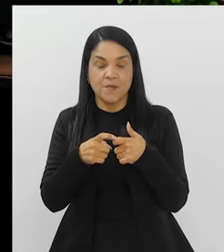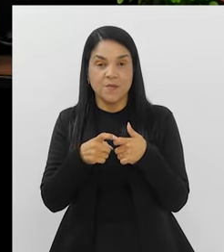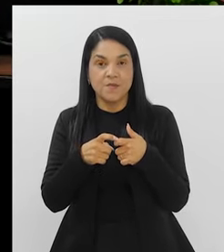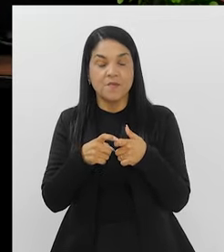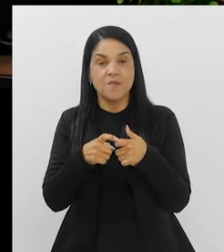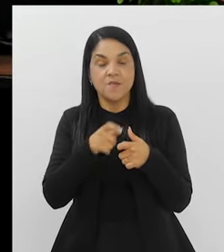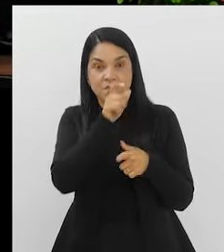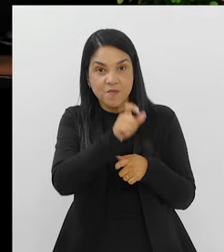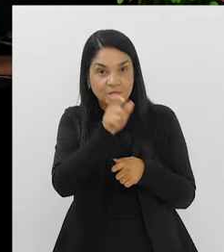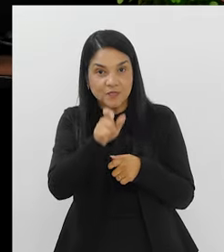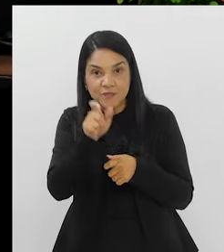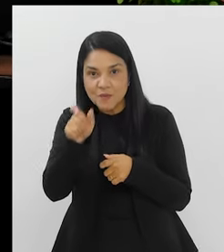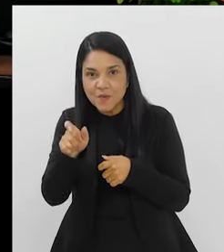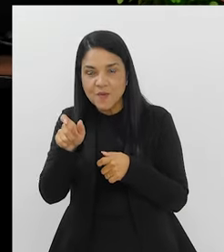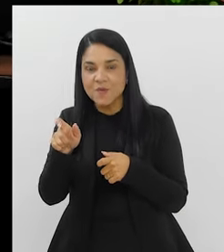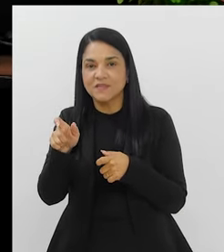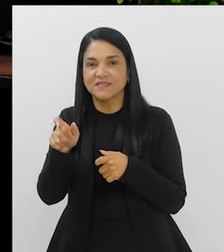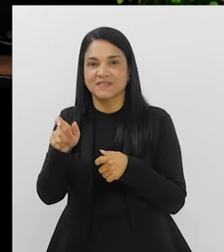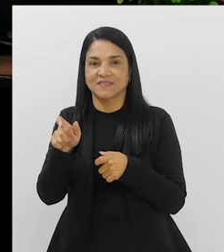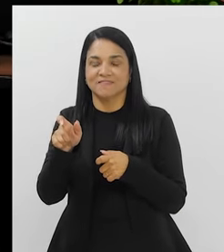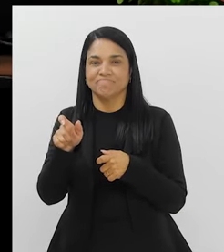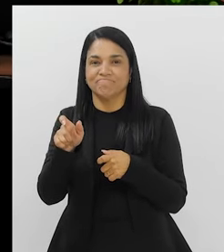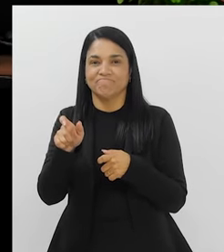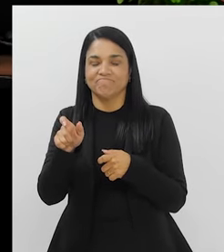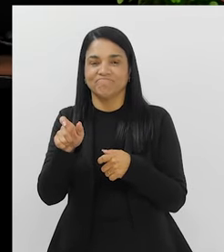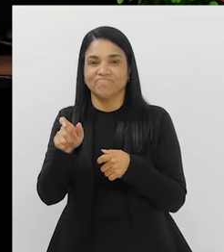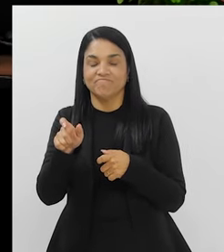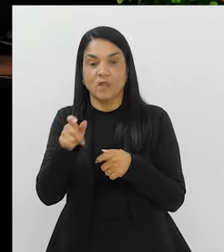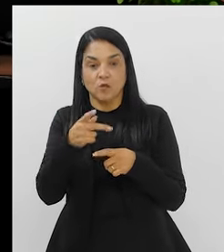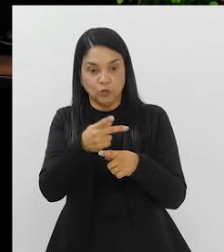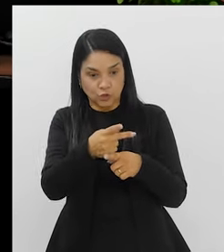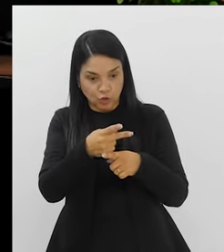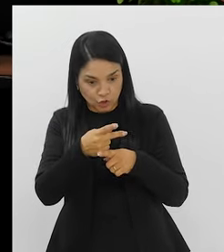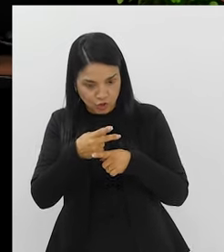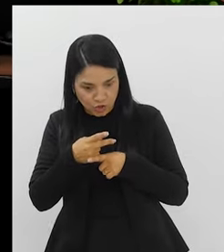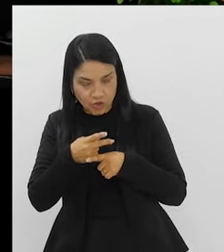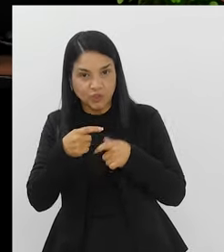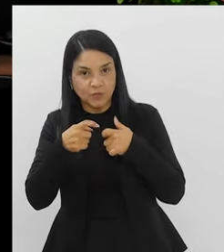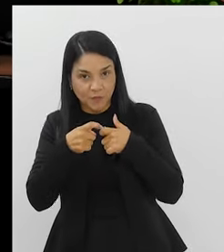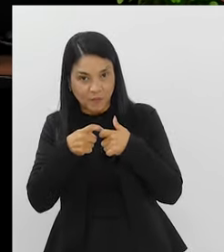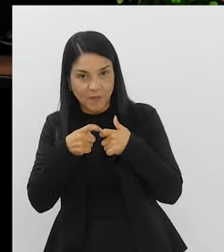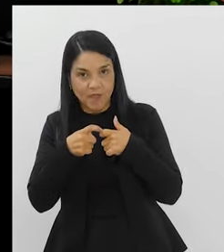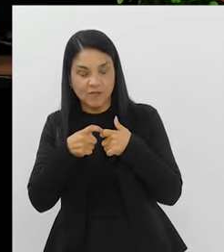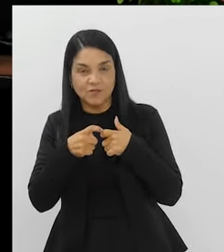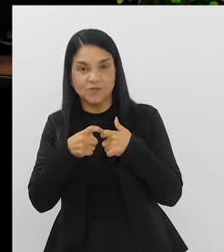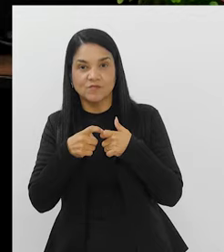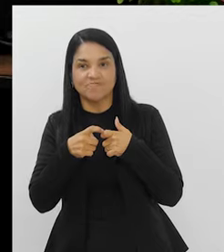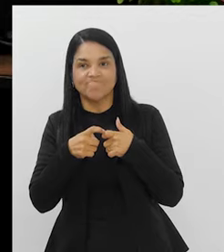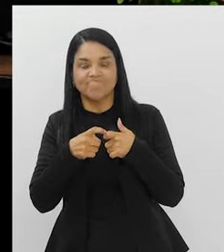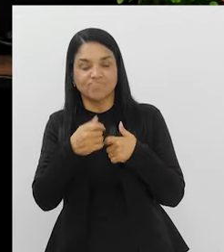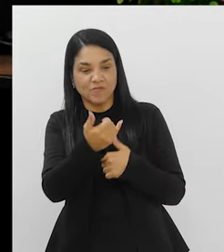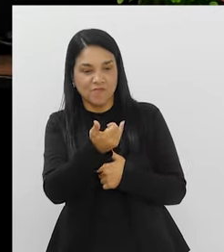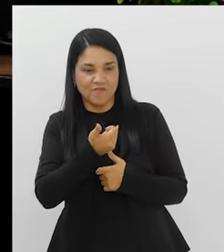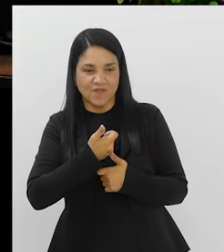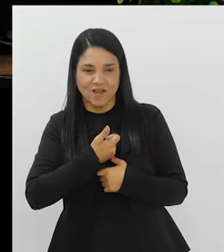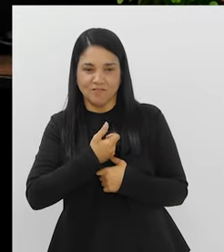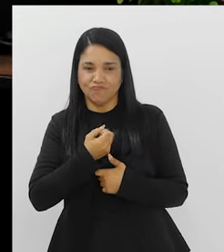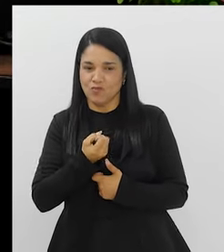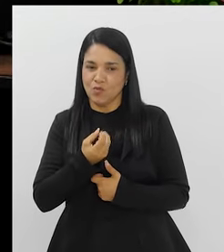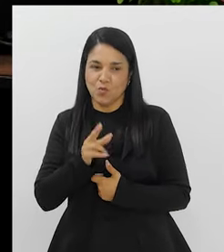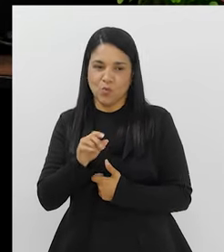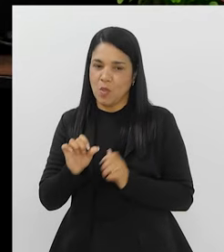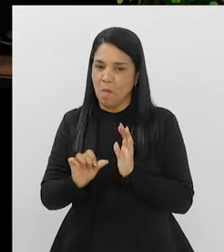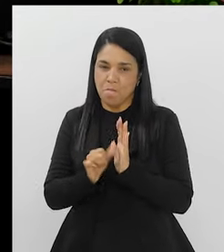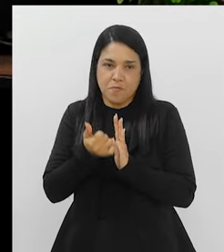A maior parte do nosso público já vem, quando chega até mim, por exemplo, já fala assim,